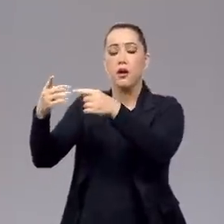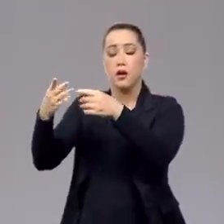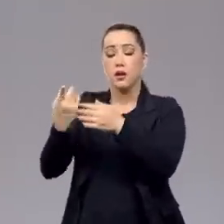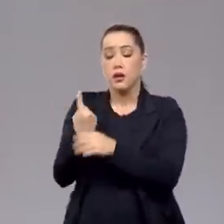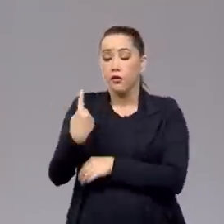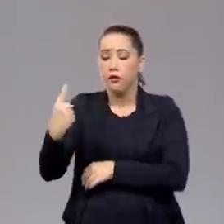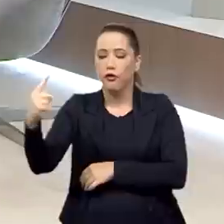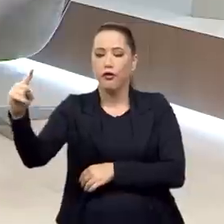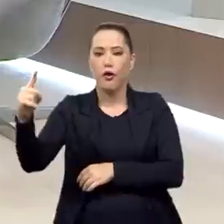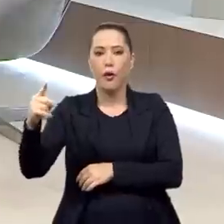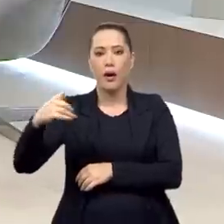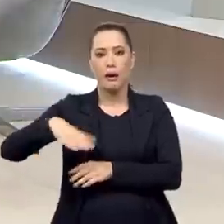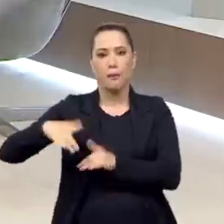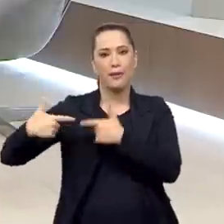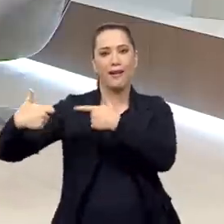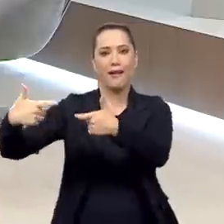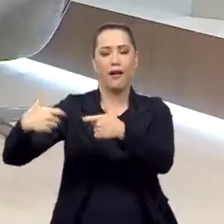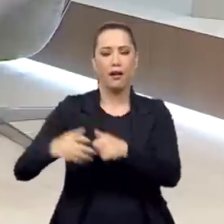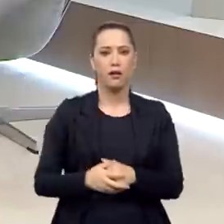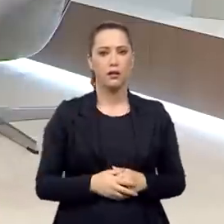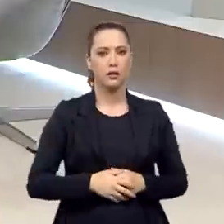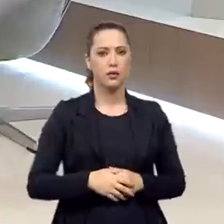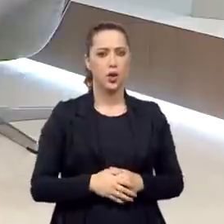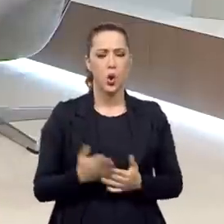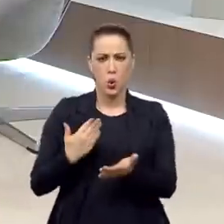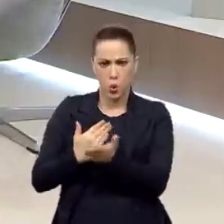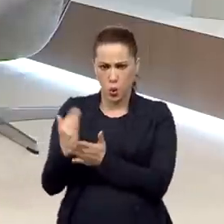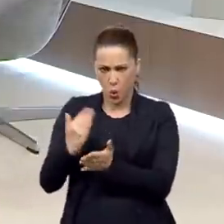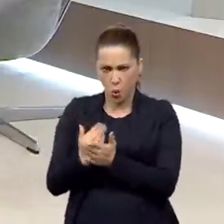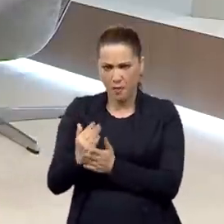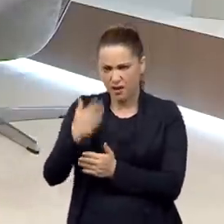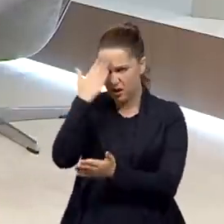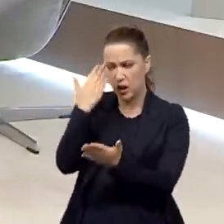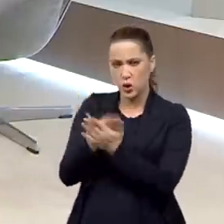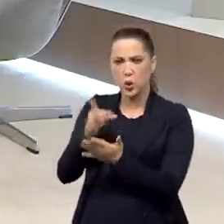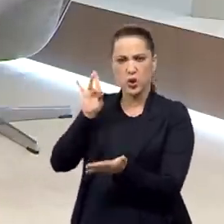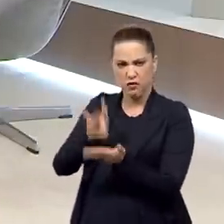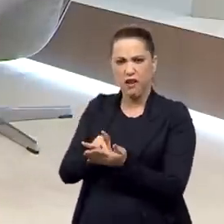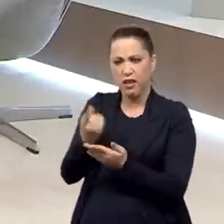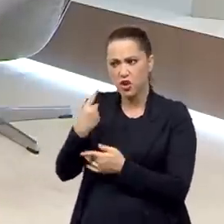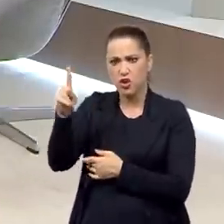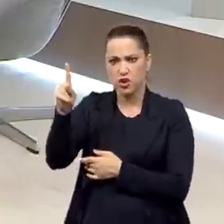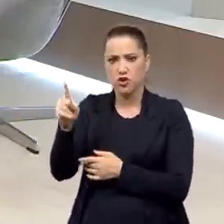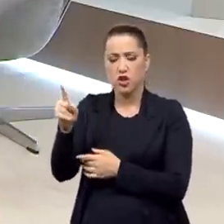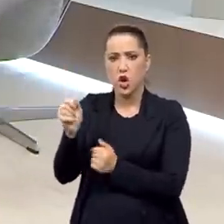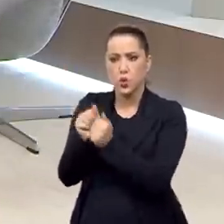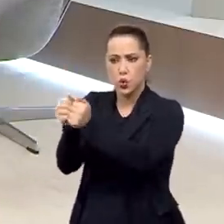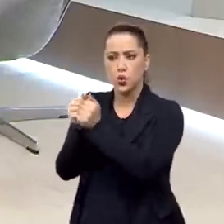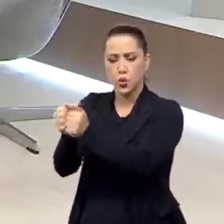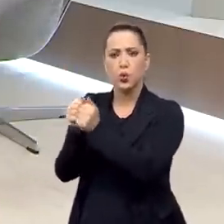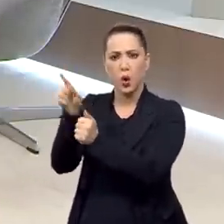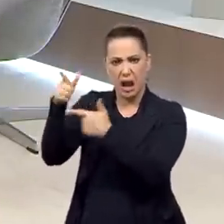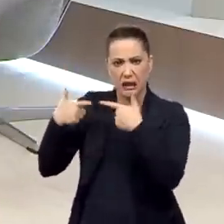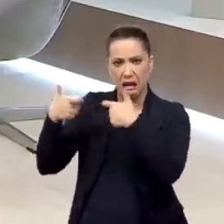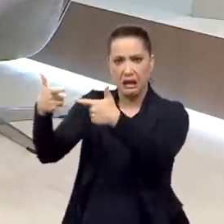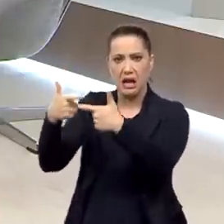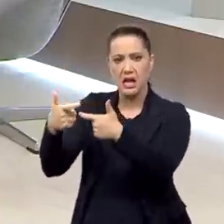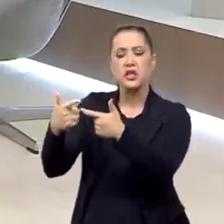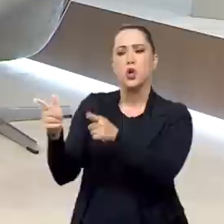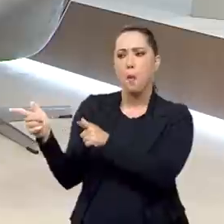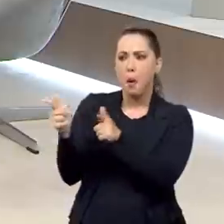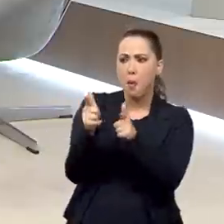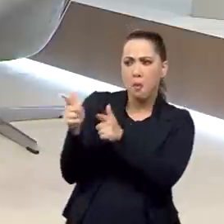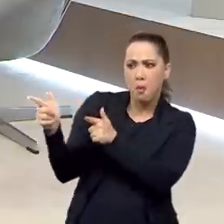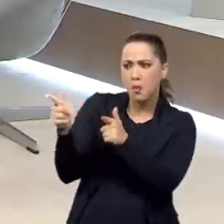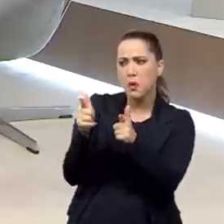general, teve gente que não acreditou realmente que a FEB ia para a guerra, que nós iríamos trocar tiros com os alemães,